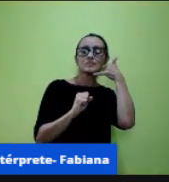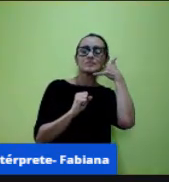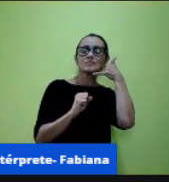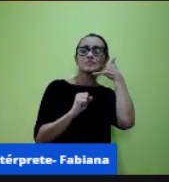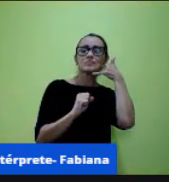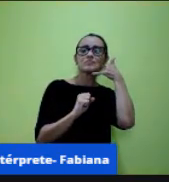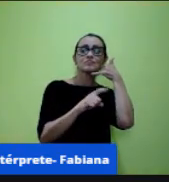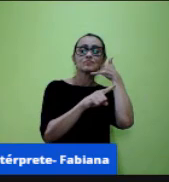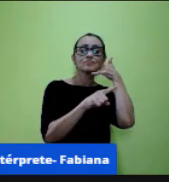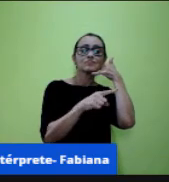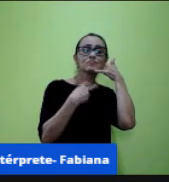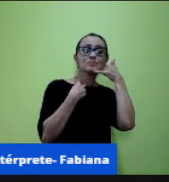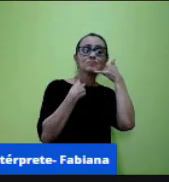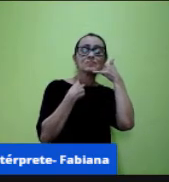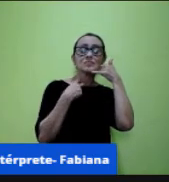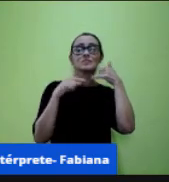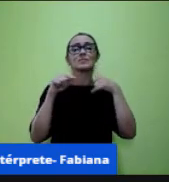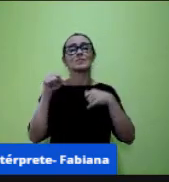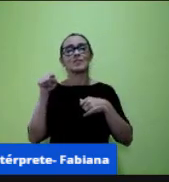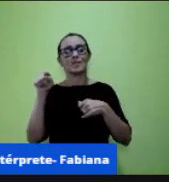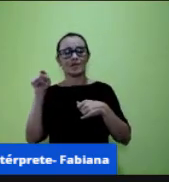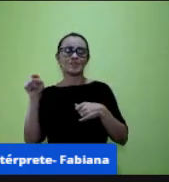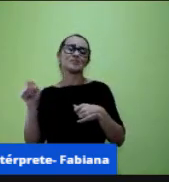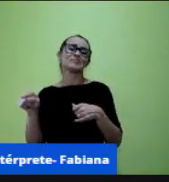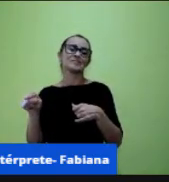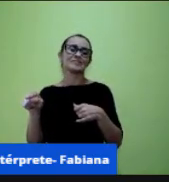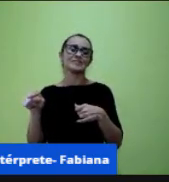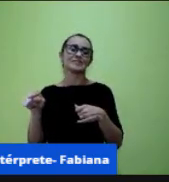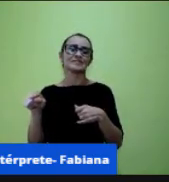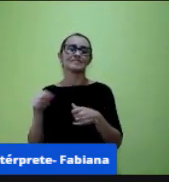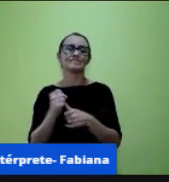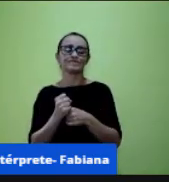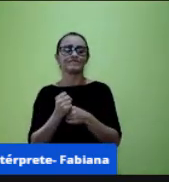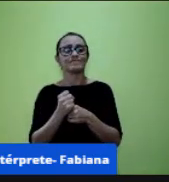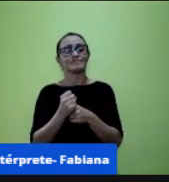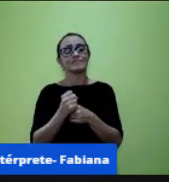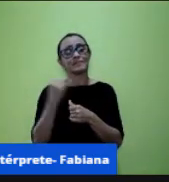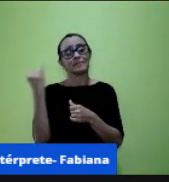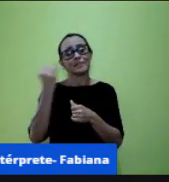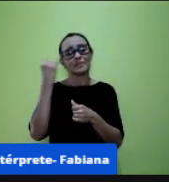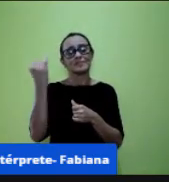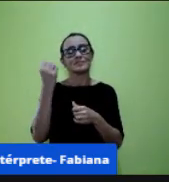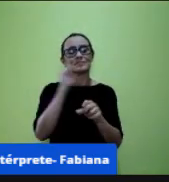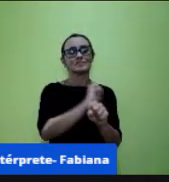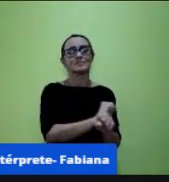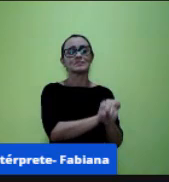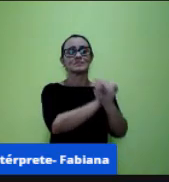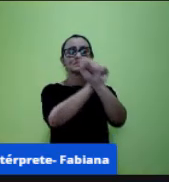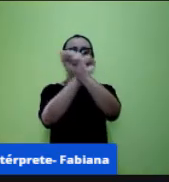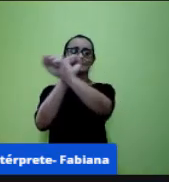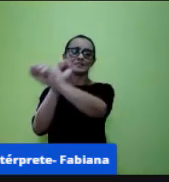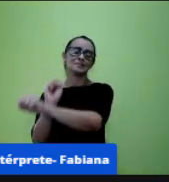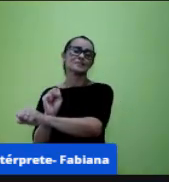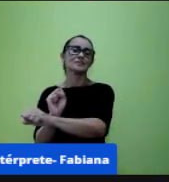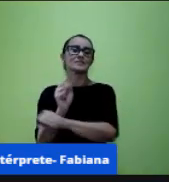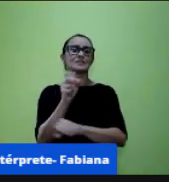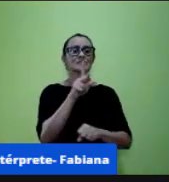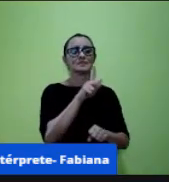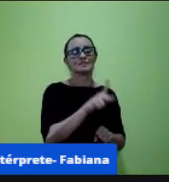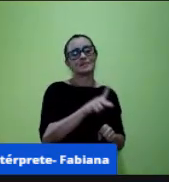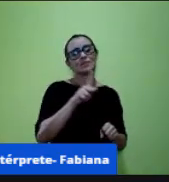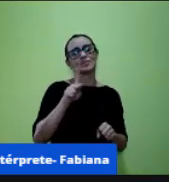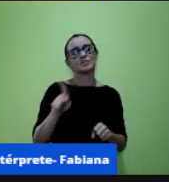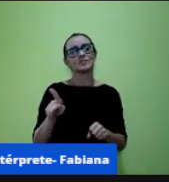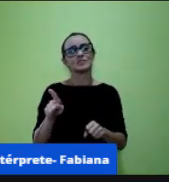Simpsons passa a ser um alívio e uma esperança né pra o professor que vê que o aluno